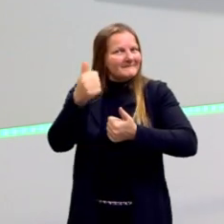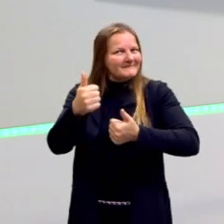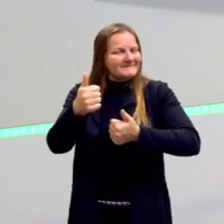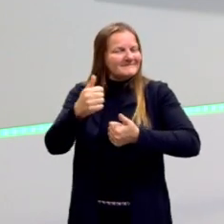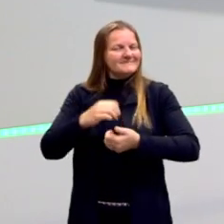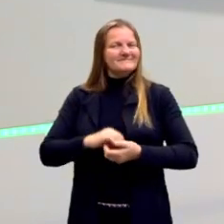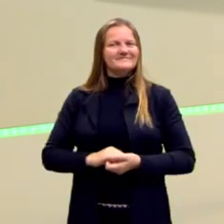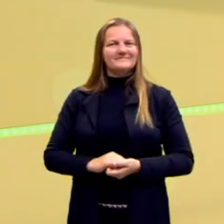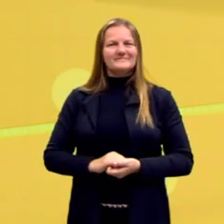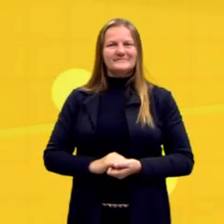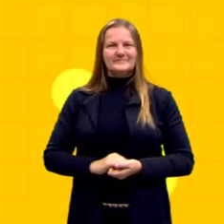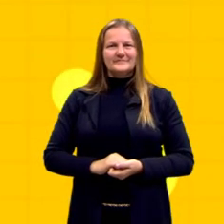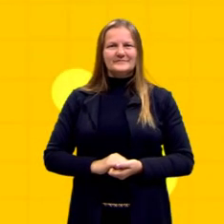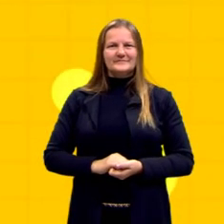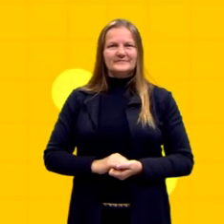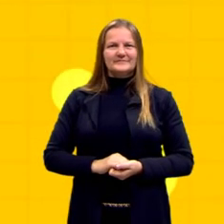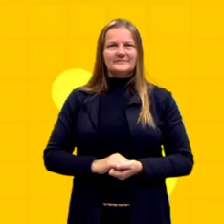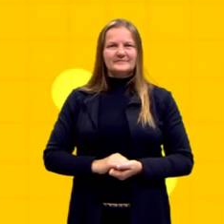passar!